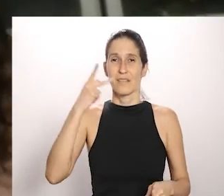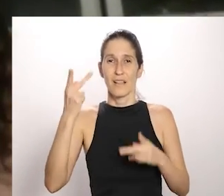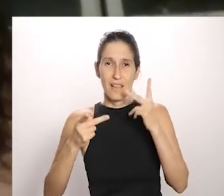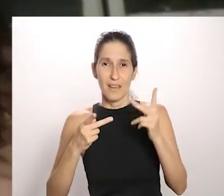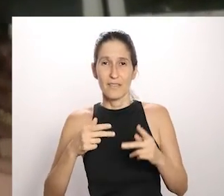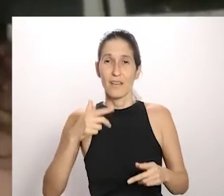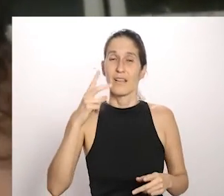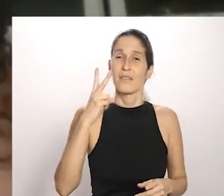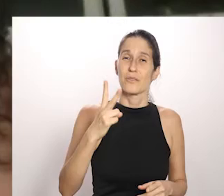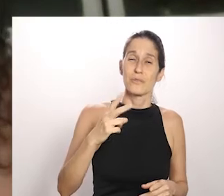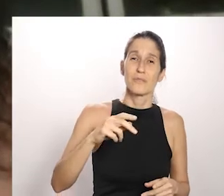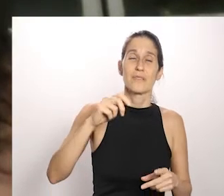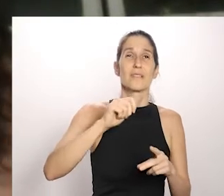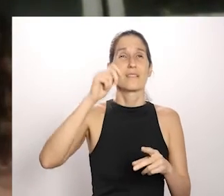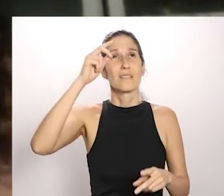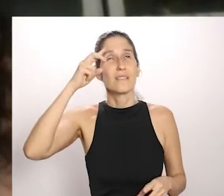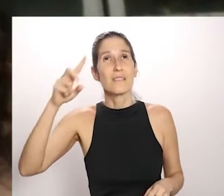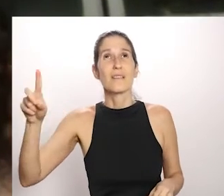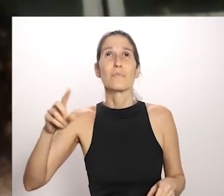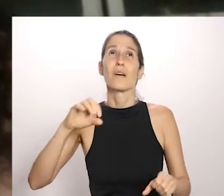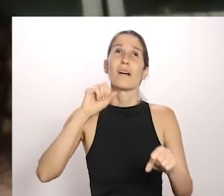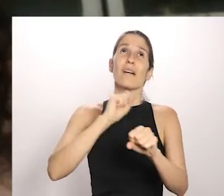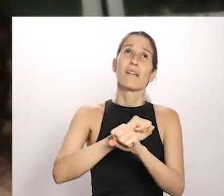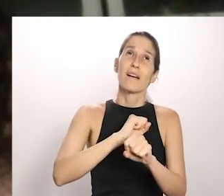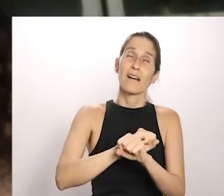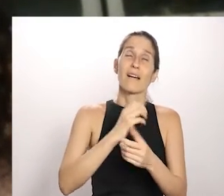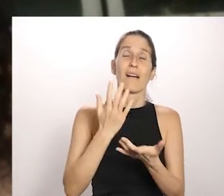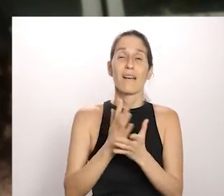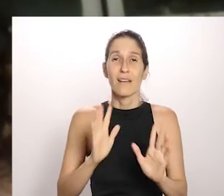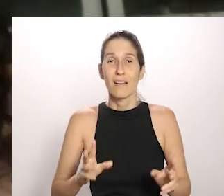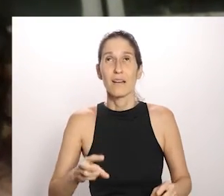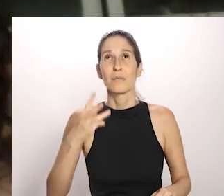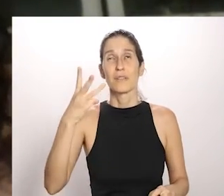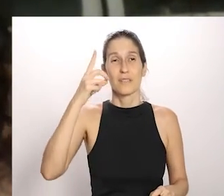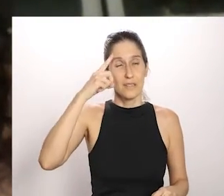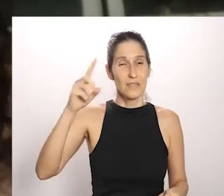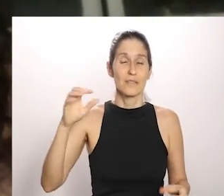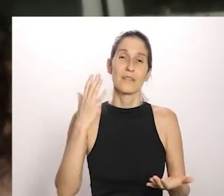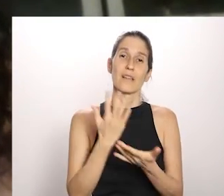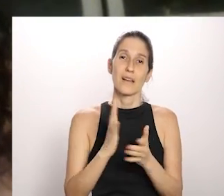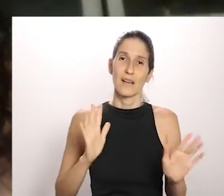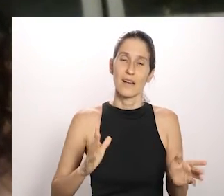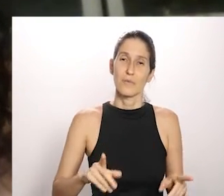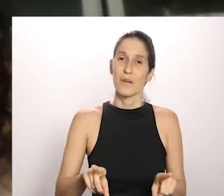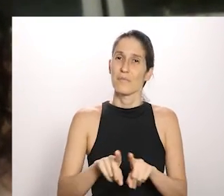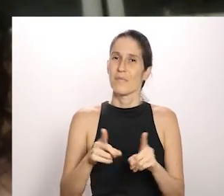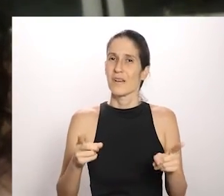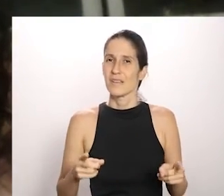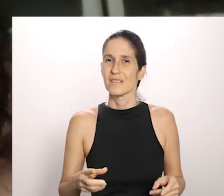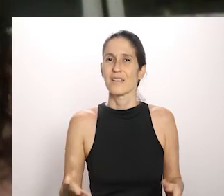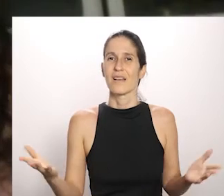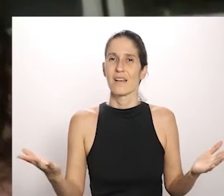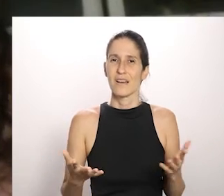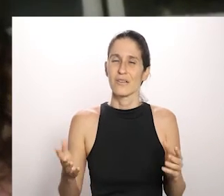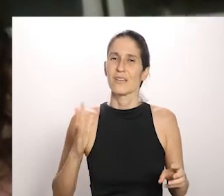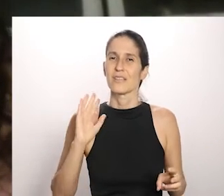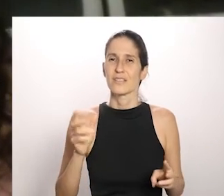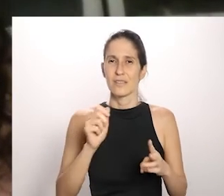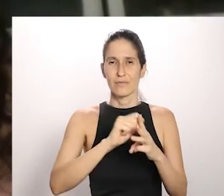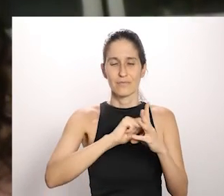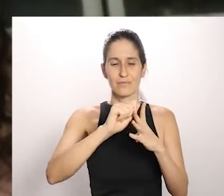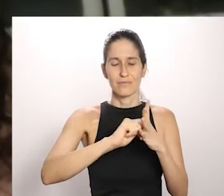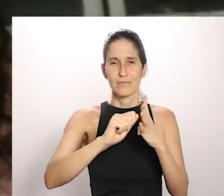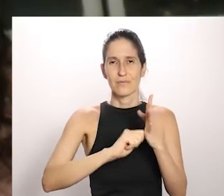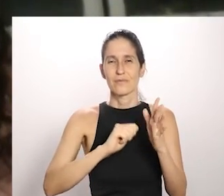ser o pico, daqui três semanas vai ser o pico, bom, chegou o pico e estabilizou no pico, né? Então, boa